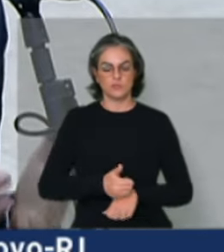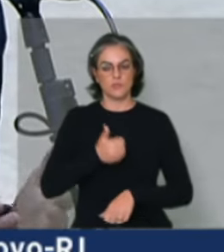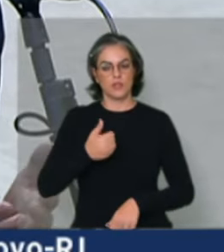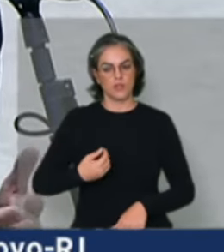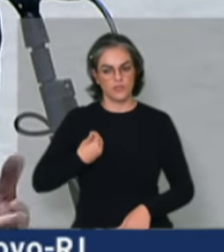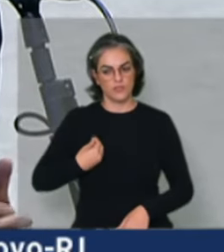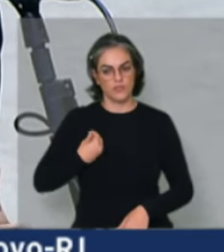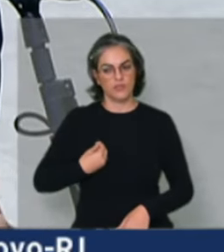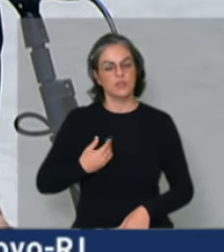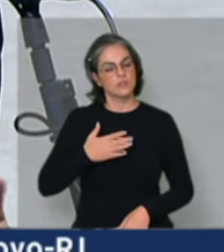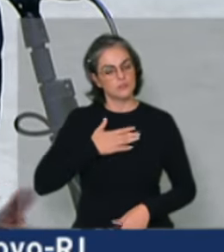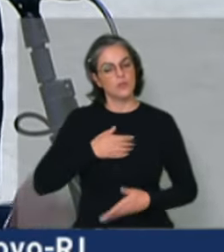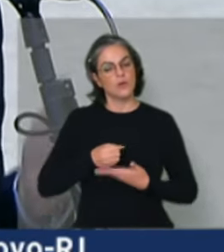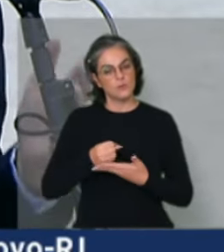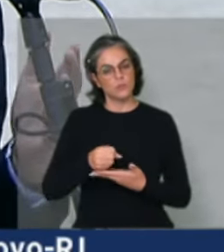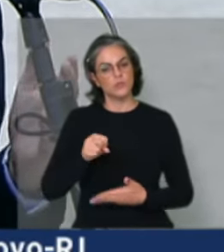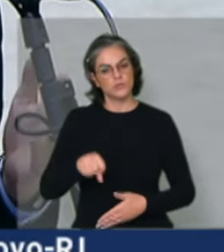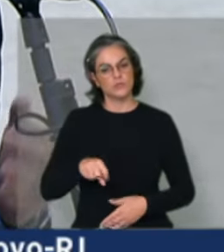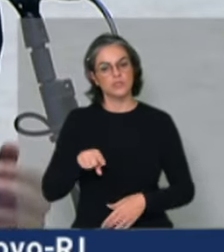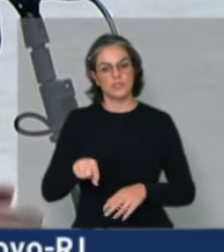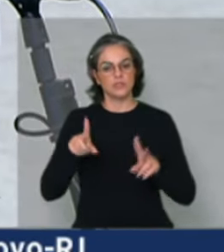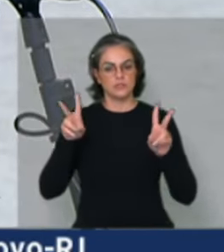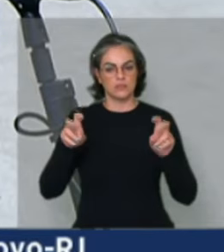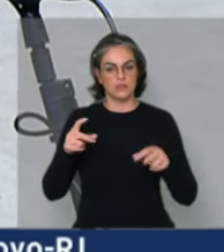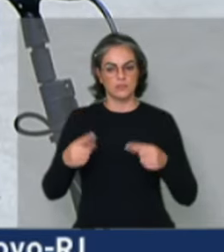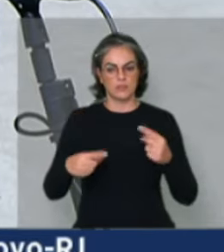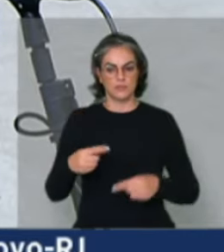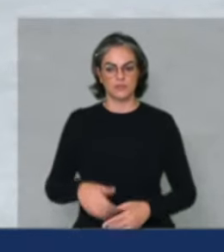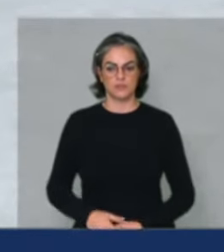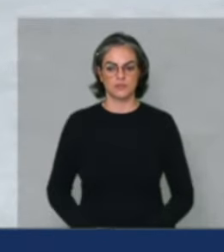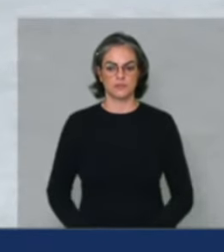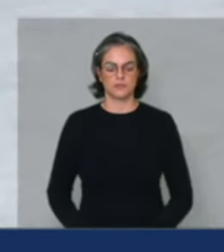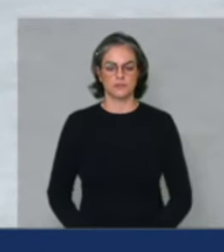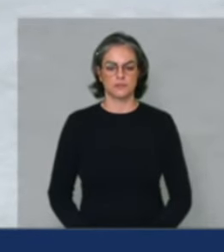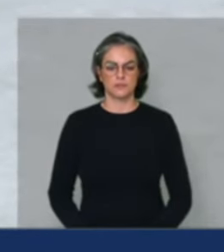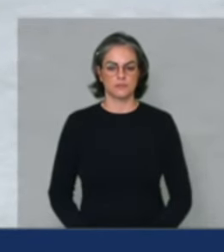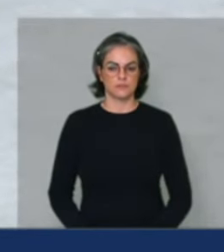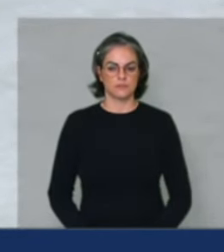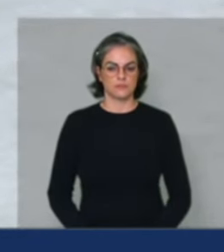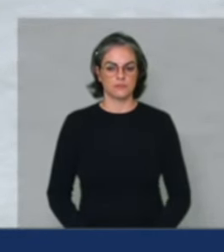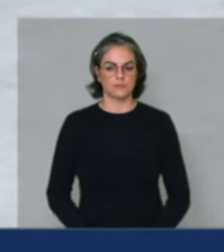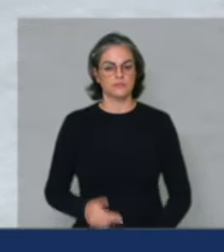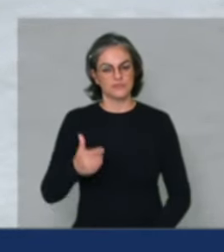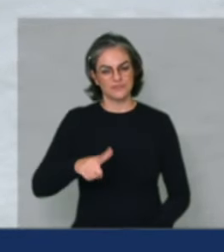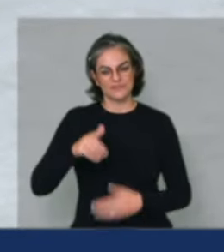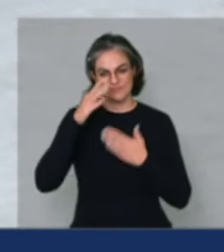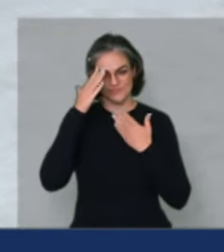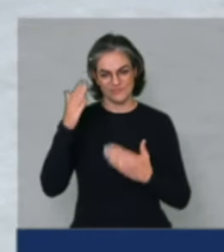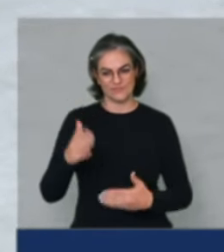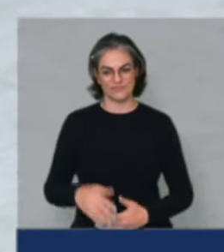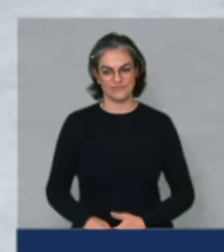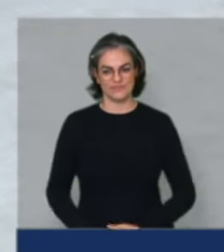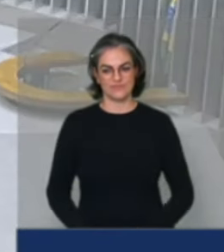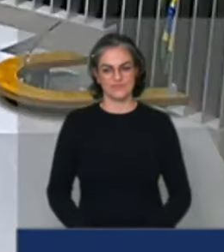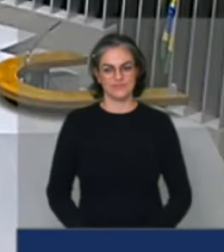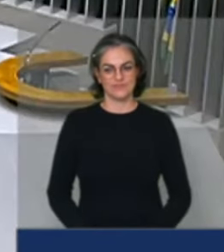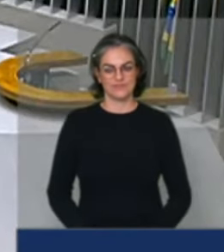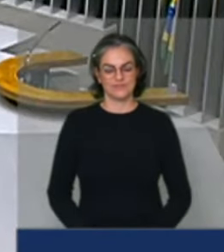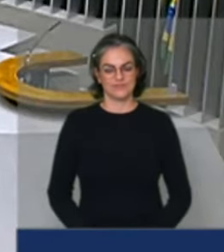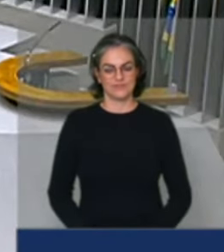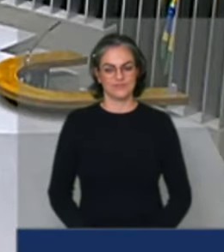Por isso, contem comigo no debate desse tema e mais uma vez... E mais uma vez, obrigado, presidente. Obrigado,